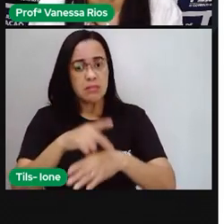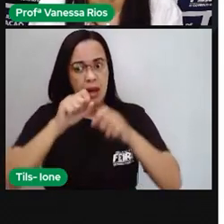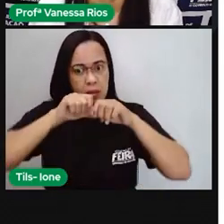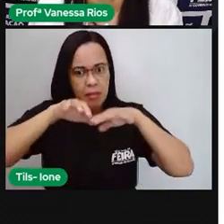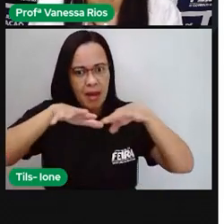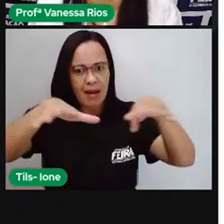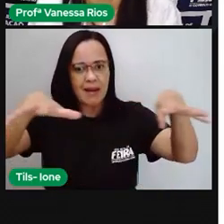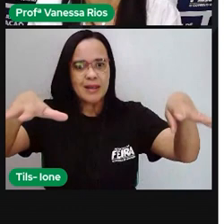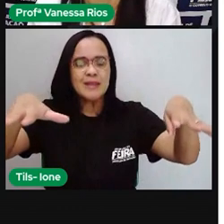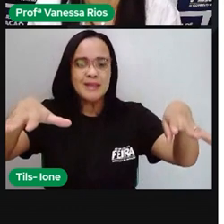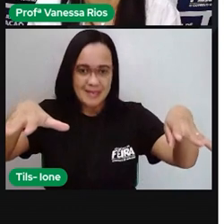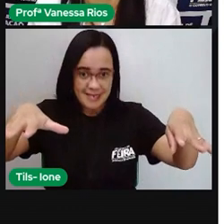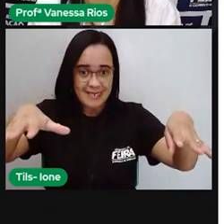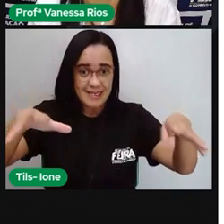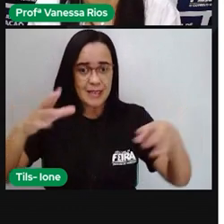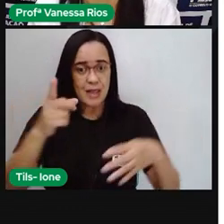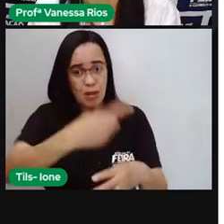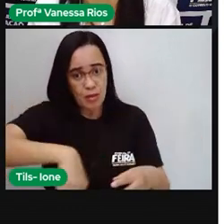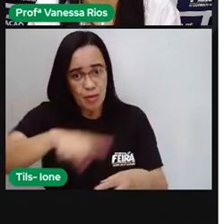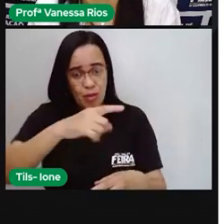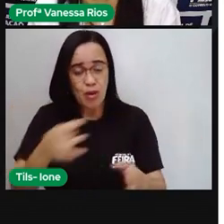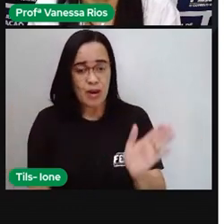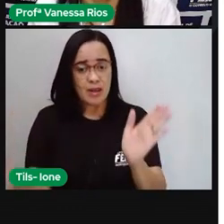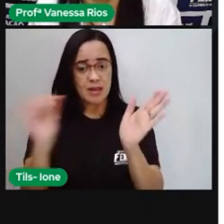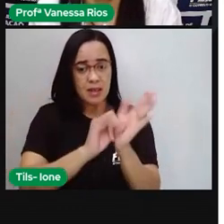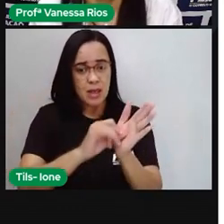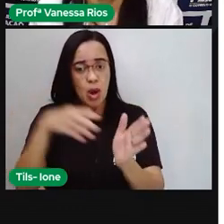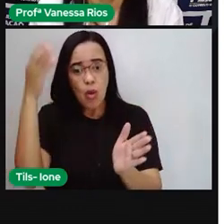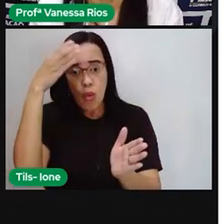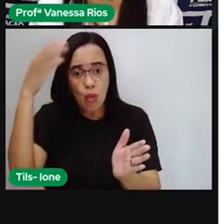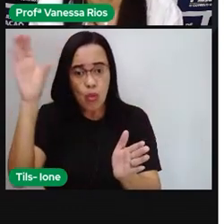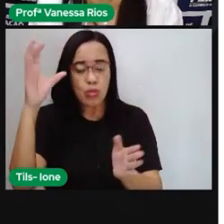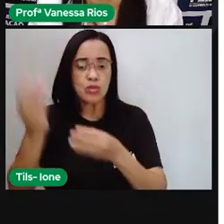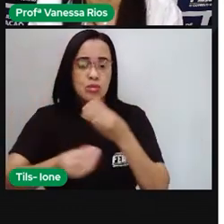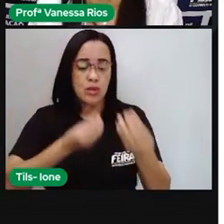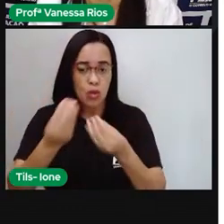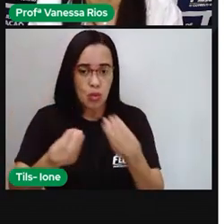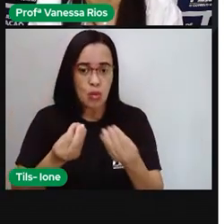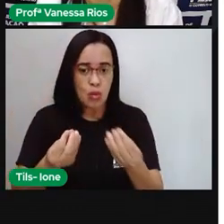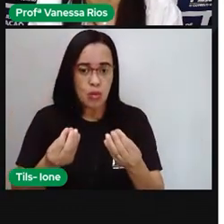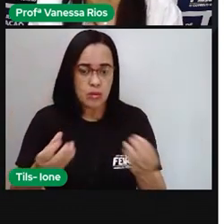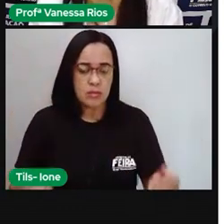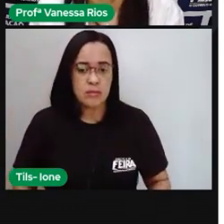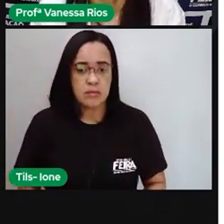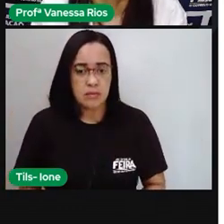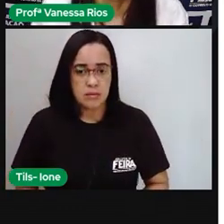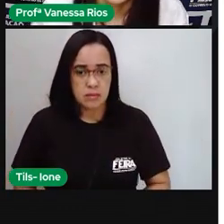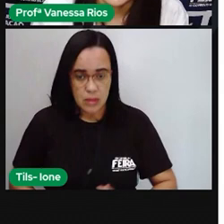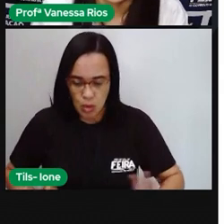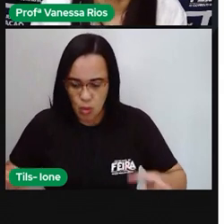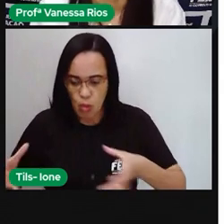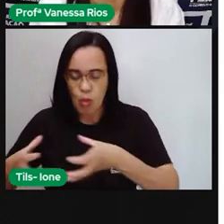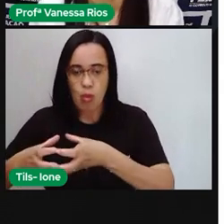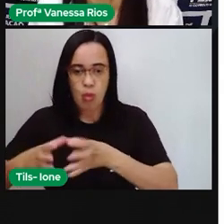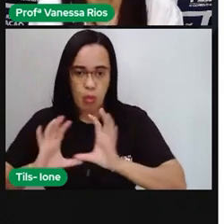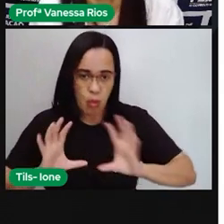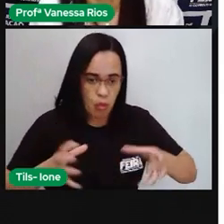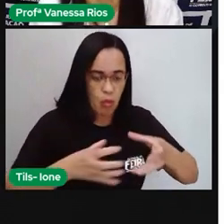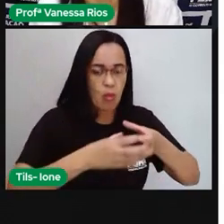é? Então, nós temos aí identidades culturais que vão juntando, não é?